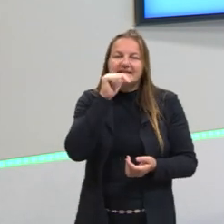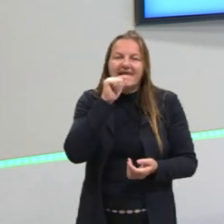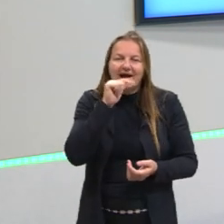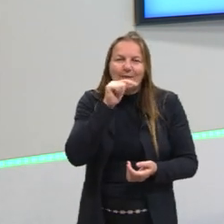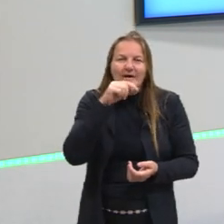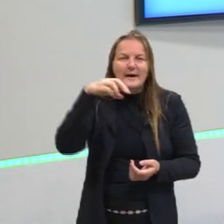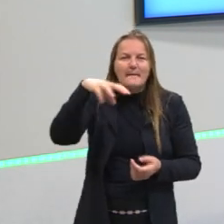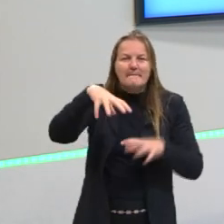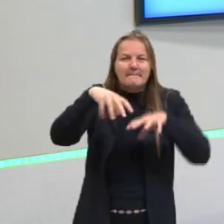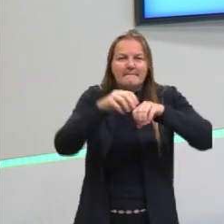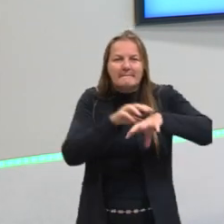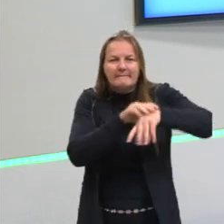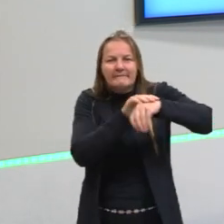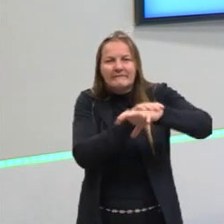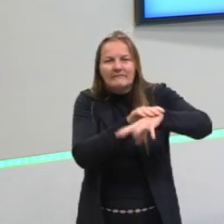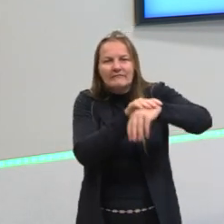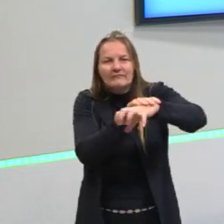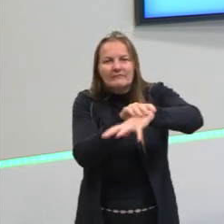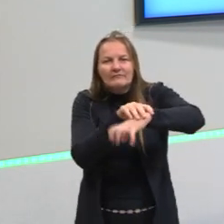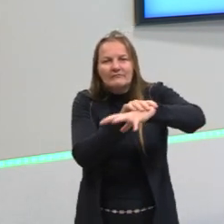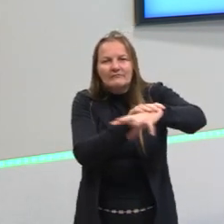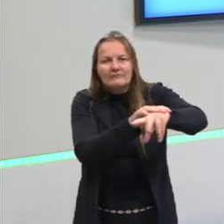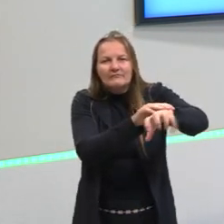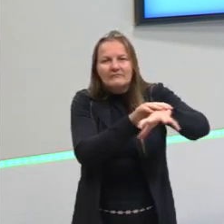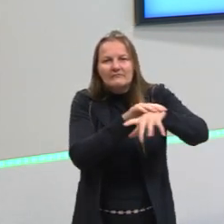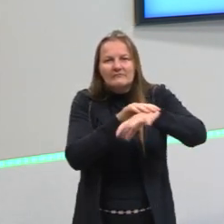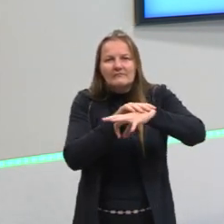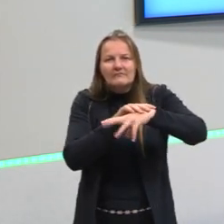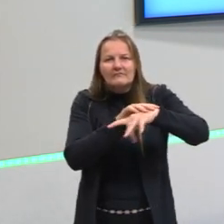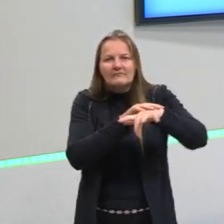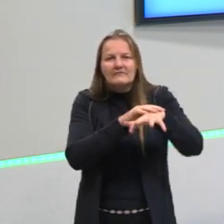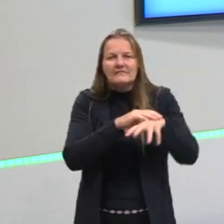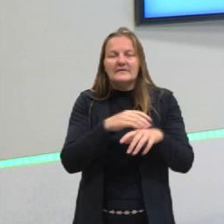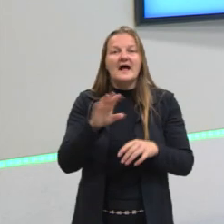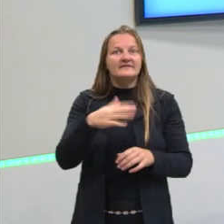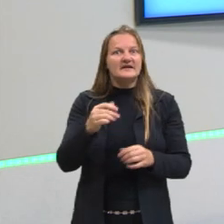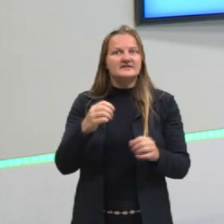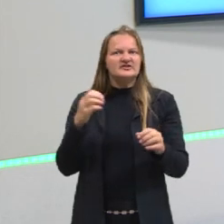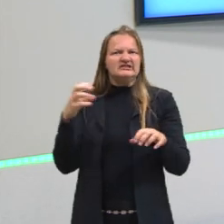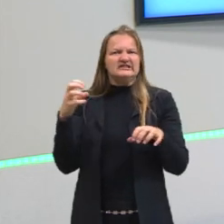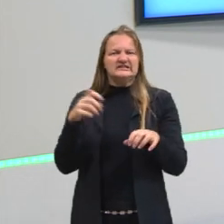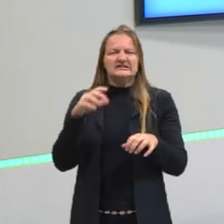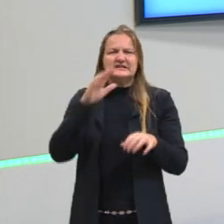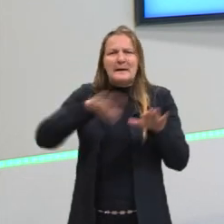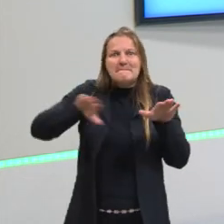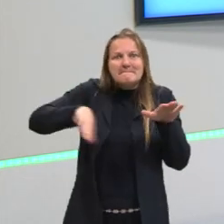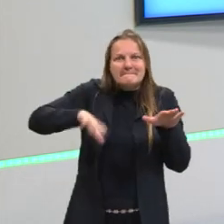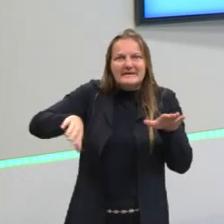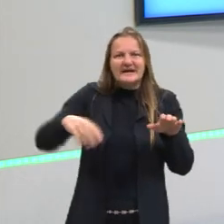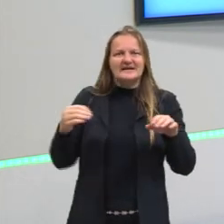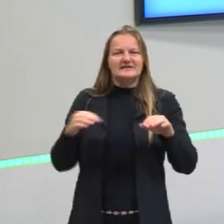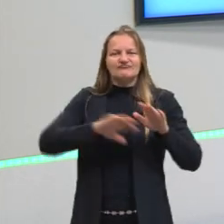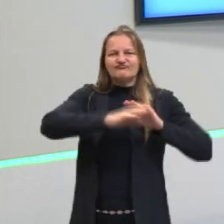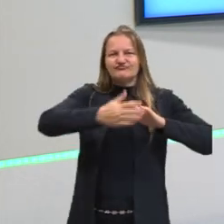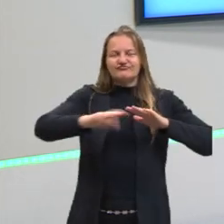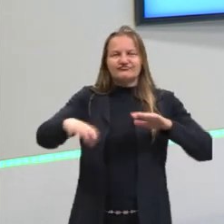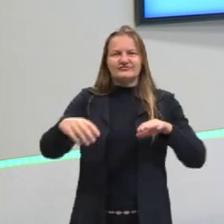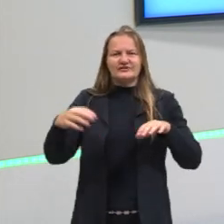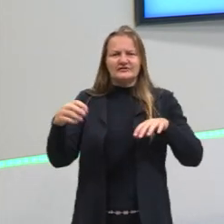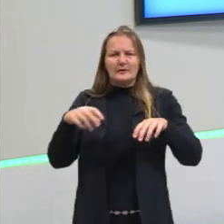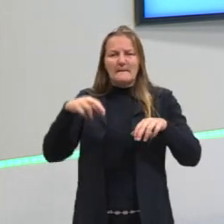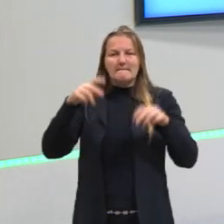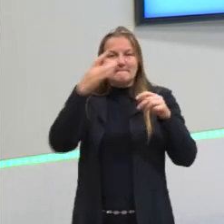acontece bastante acidente nas praias, né? Com os seres humanos, que dá aquelas queimaduras. Essas queimaduras,